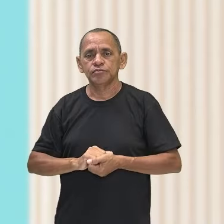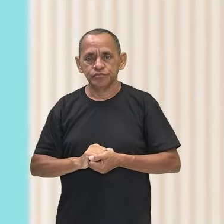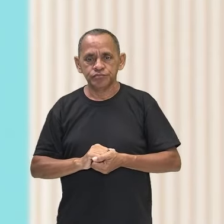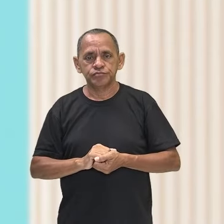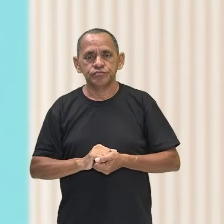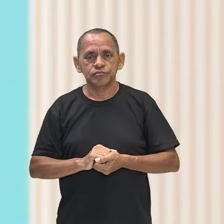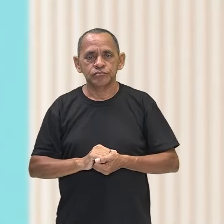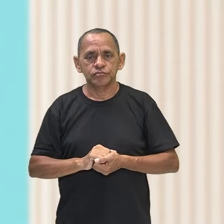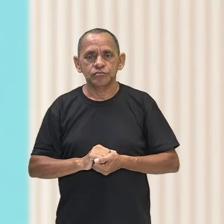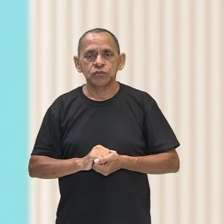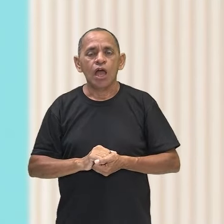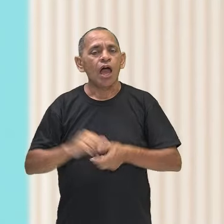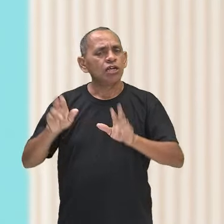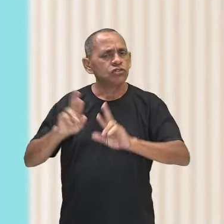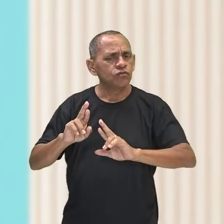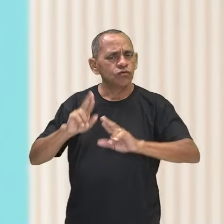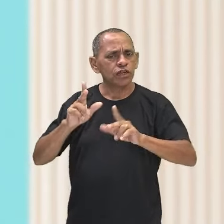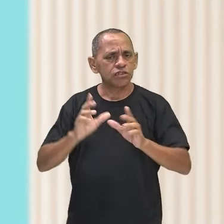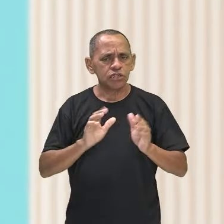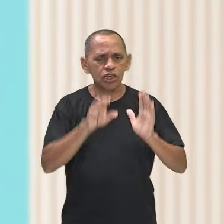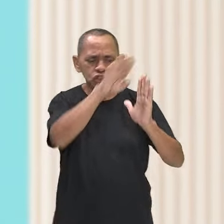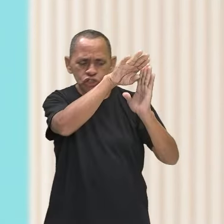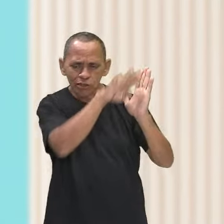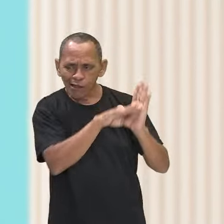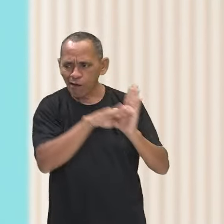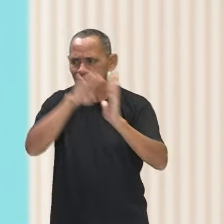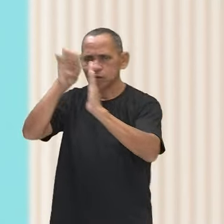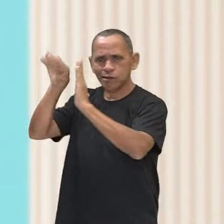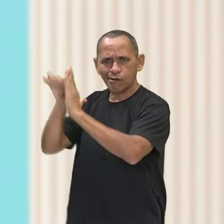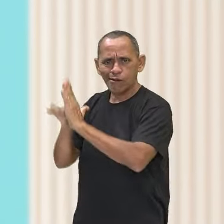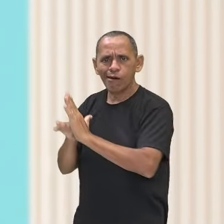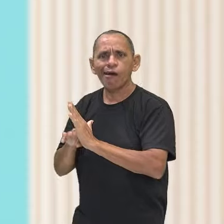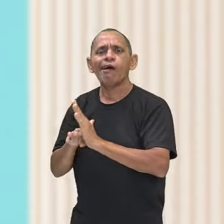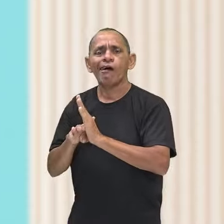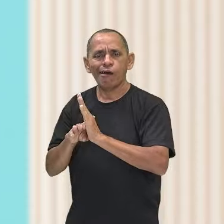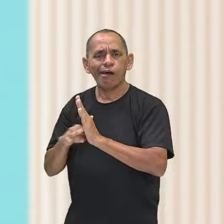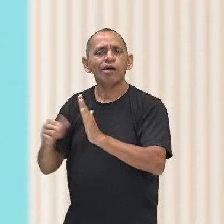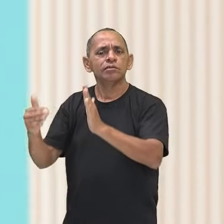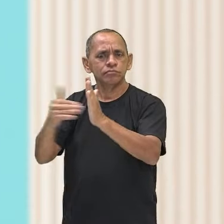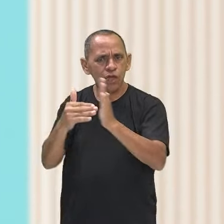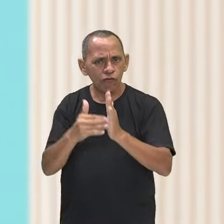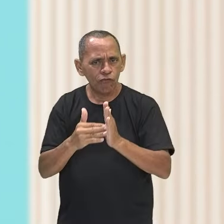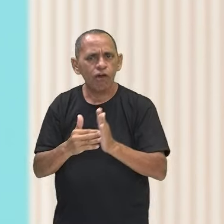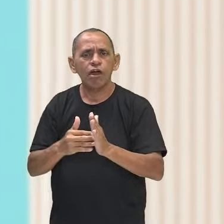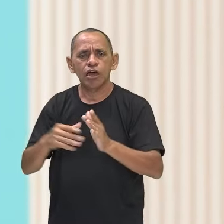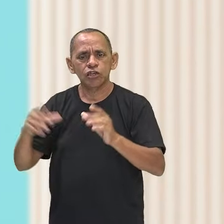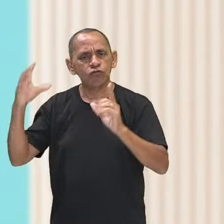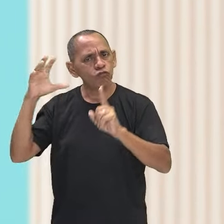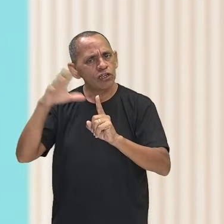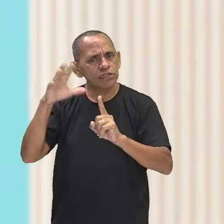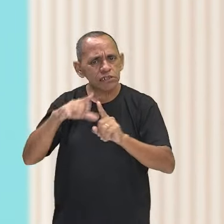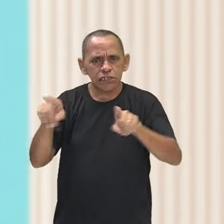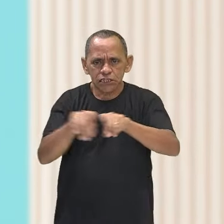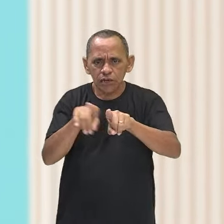muito na formação da cultura juvenil. Então, essa é a análise dessas duas